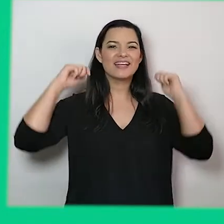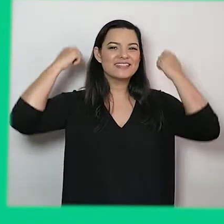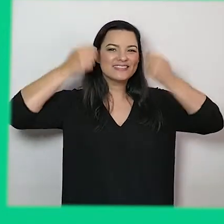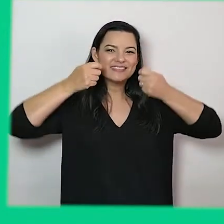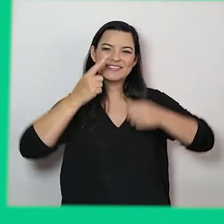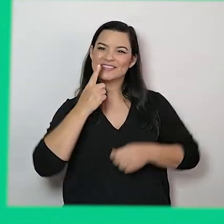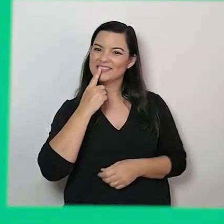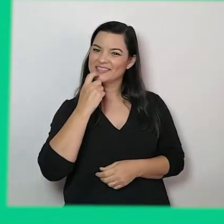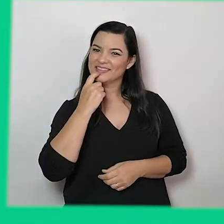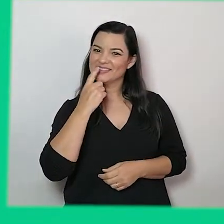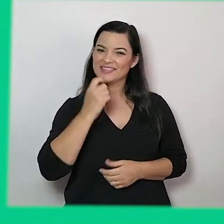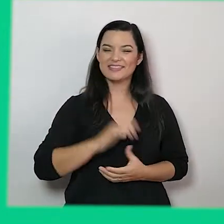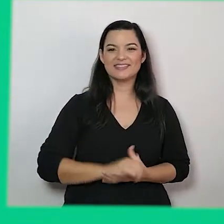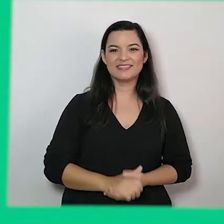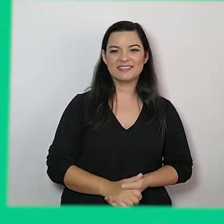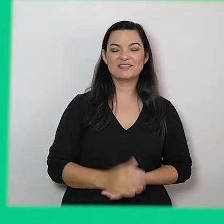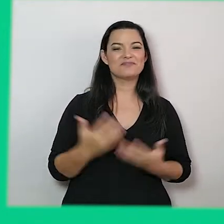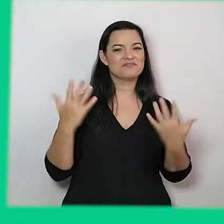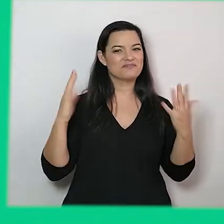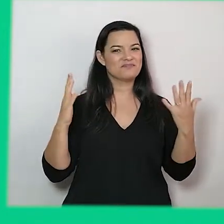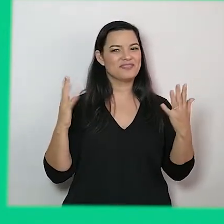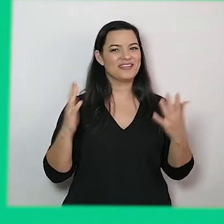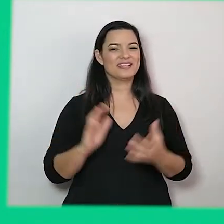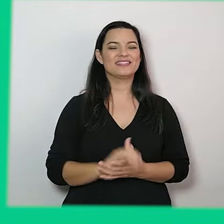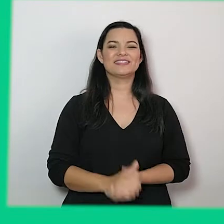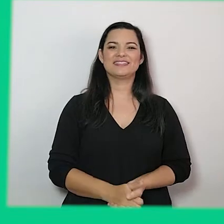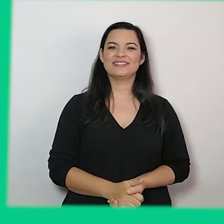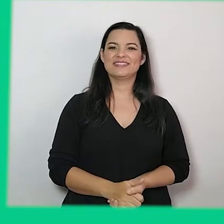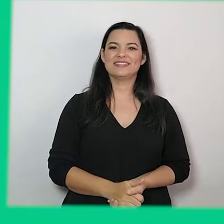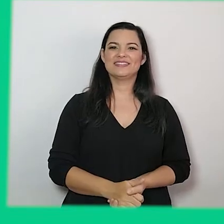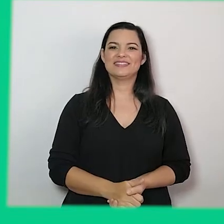Chapeuzinho vermelho. Muito bem!